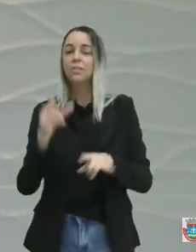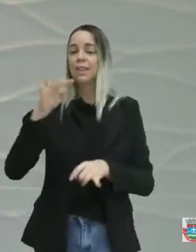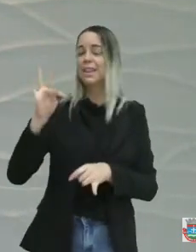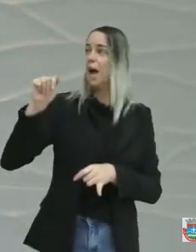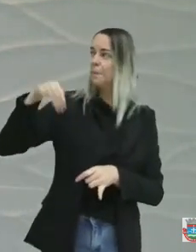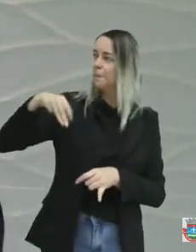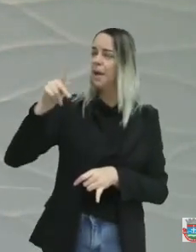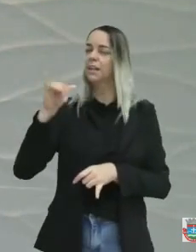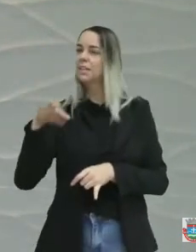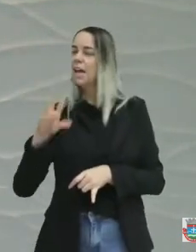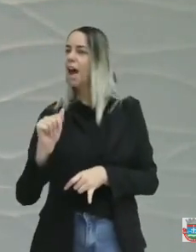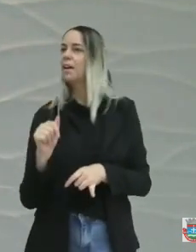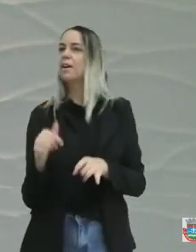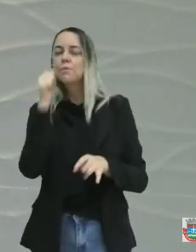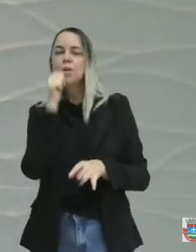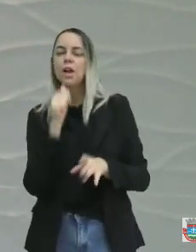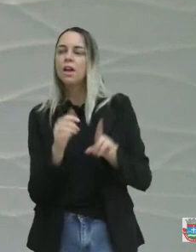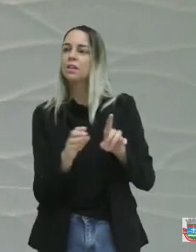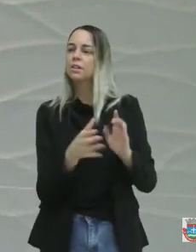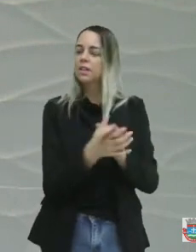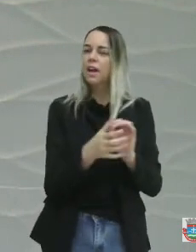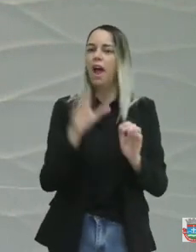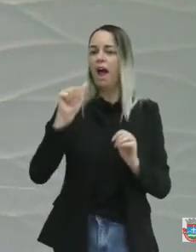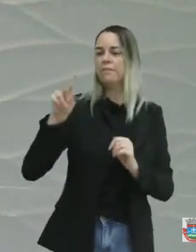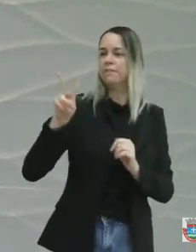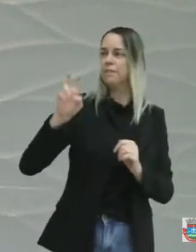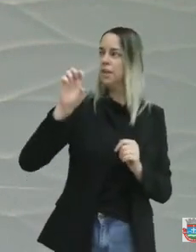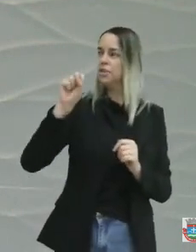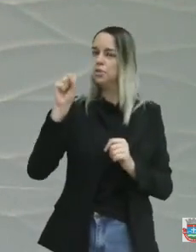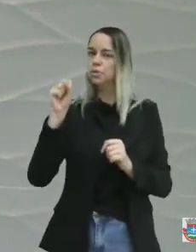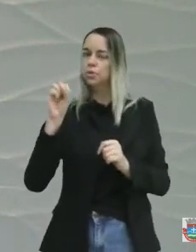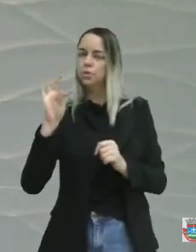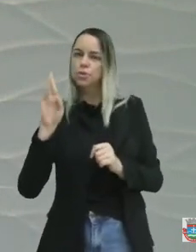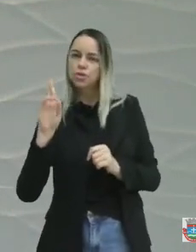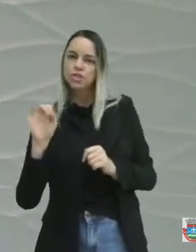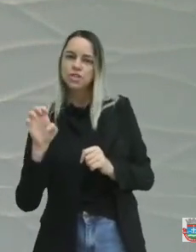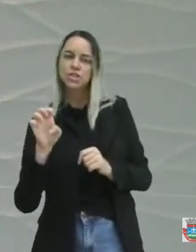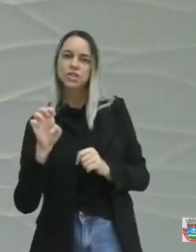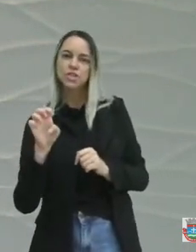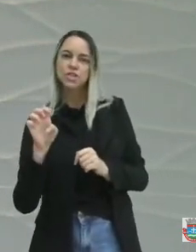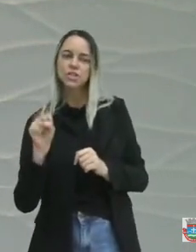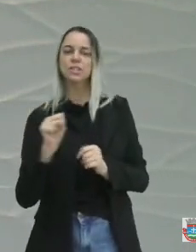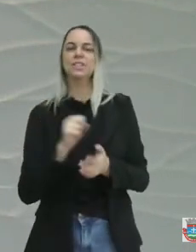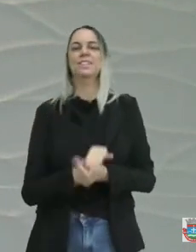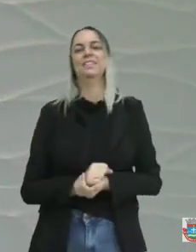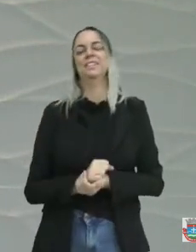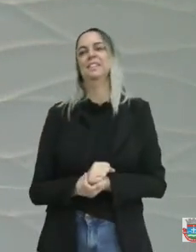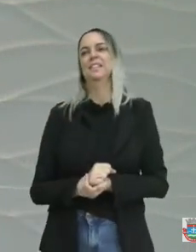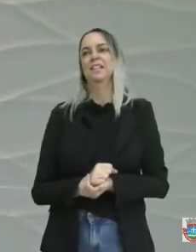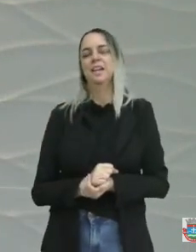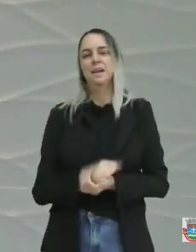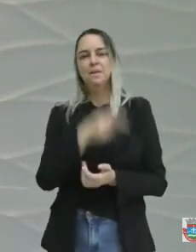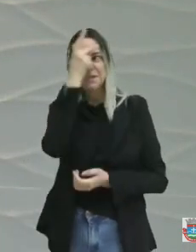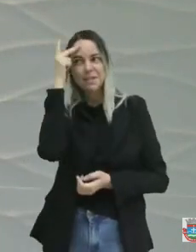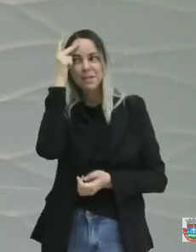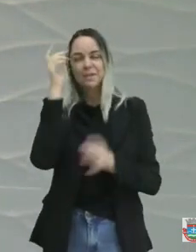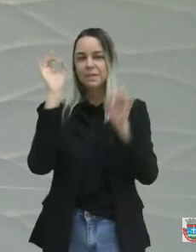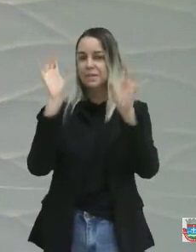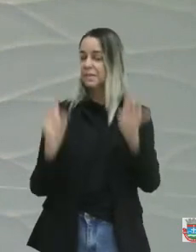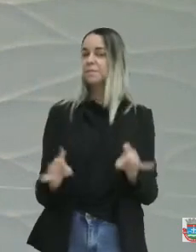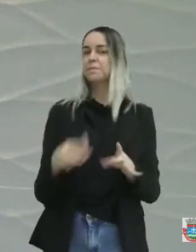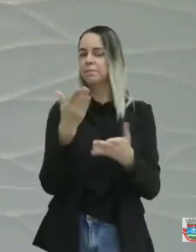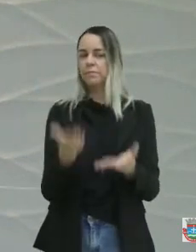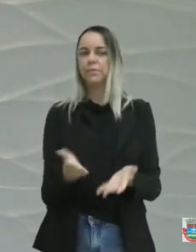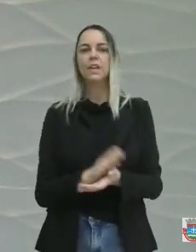nosso amigo Avestruz, que Deus lhe dê muitos anos de vida, Neuzinha, continue sendo essa pessoa maravilhosa que você é. É sim um da galinha,